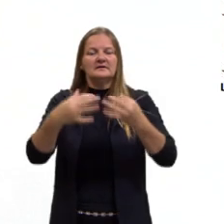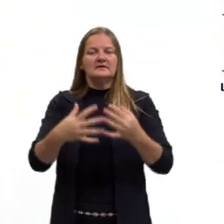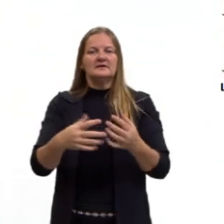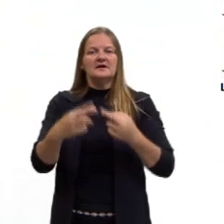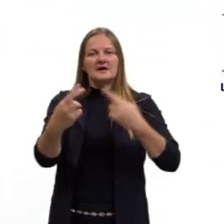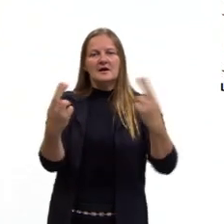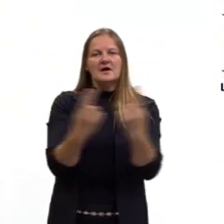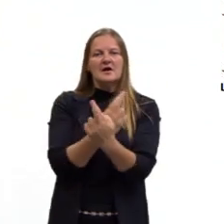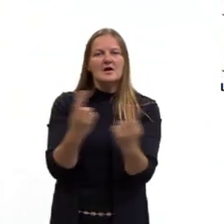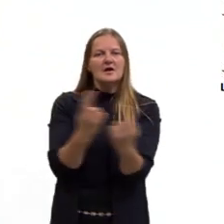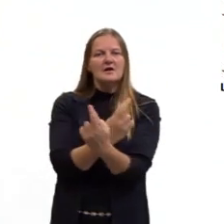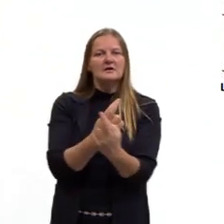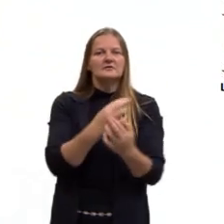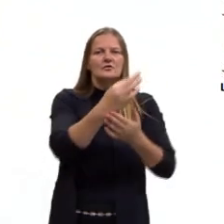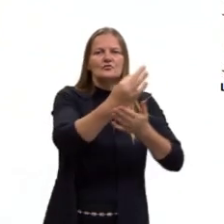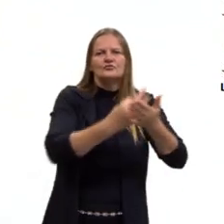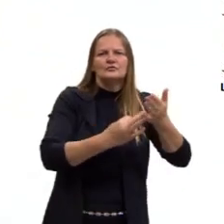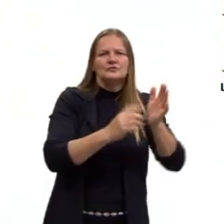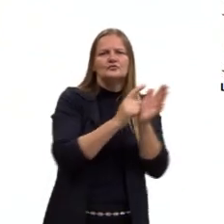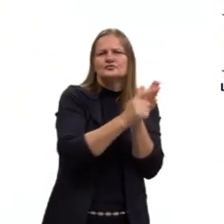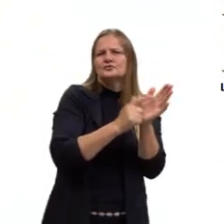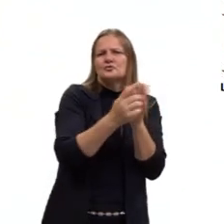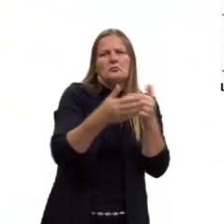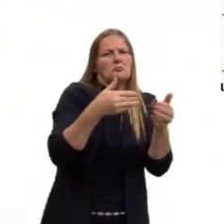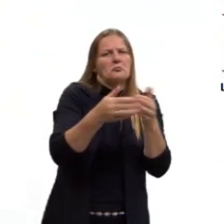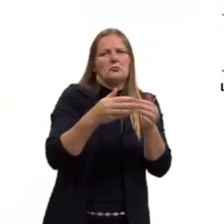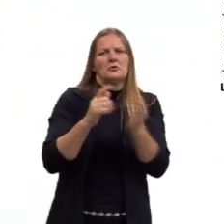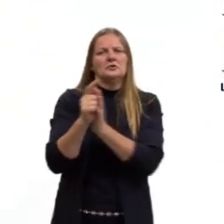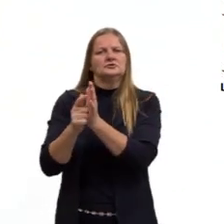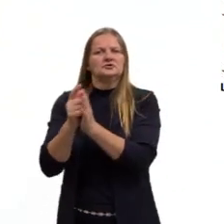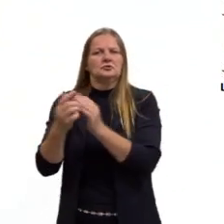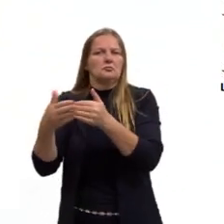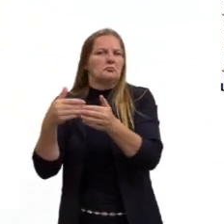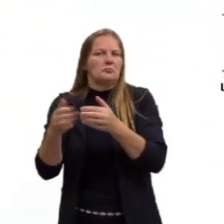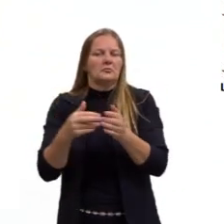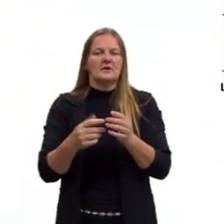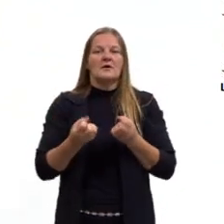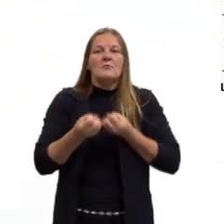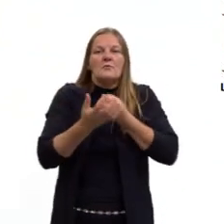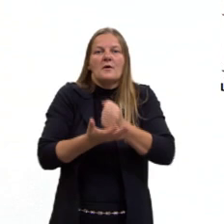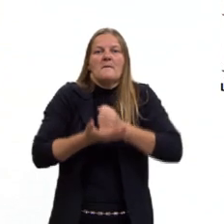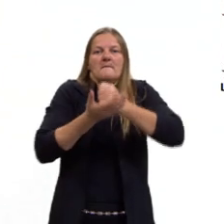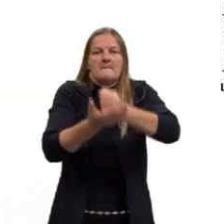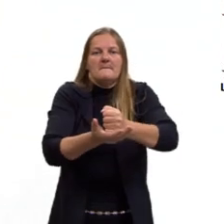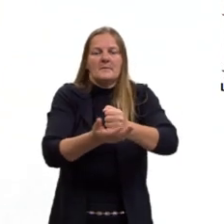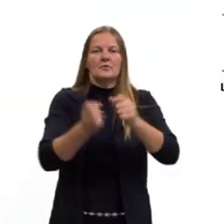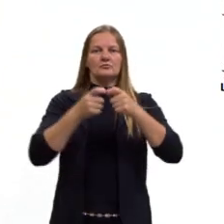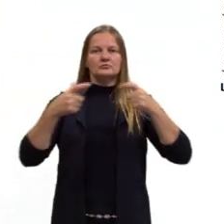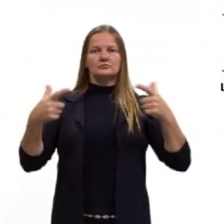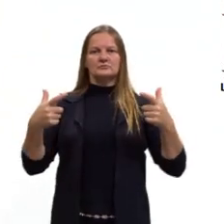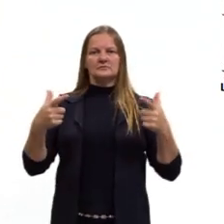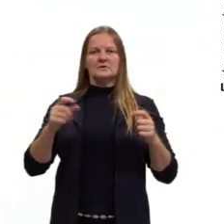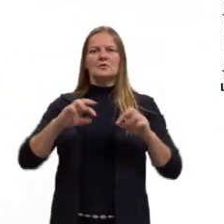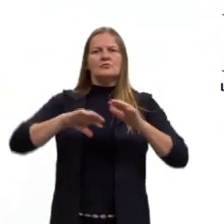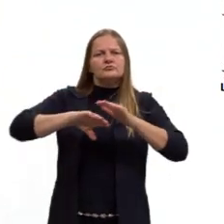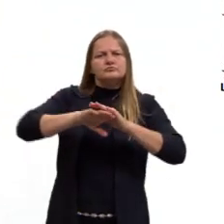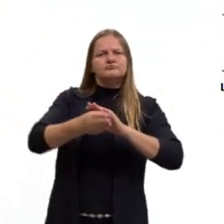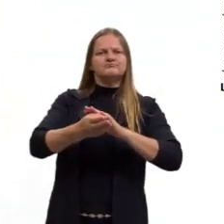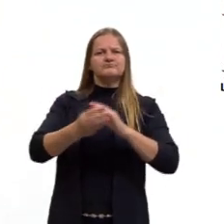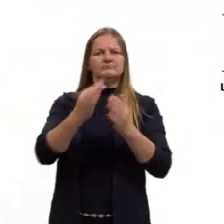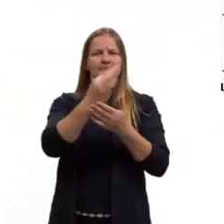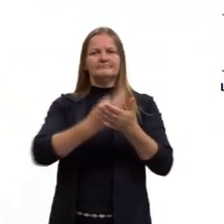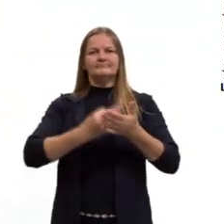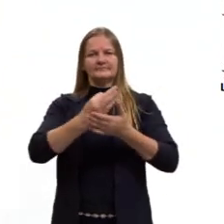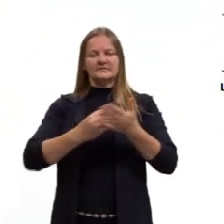uma relação entre textos de qualquer gênero e que ela ocorre para contribuir no sentido ampliar ou modificar esse